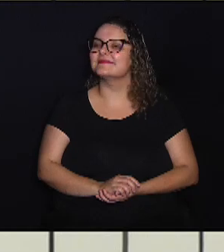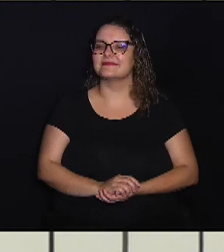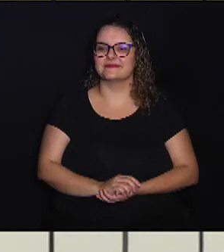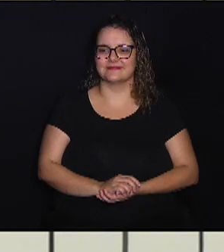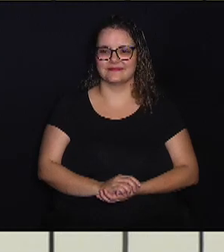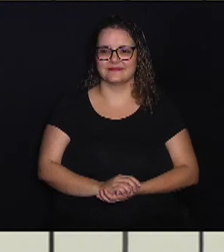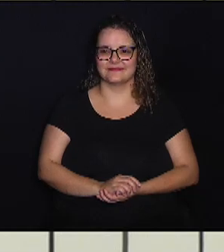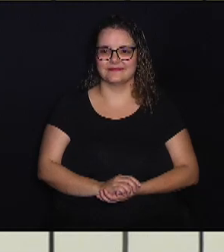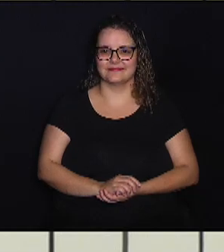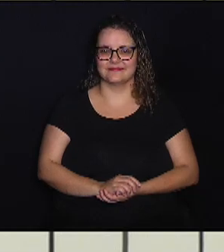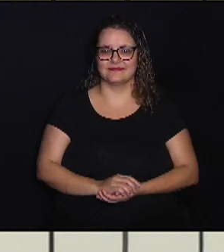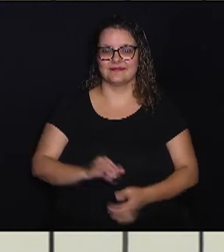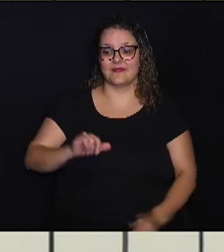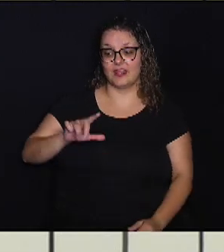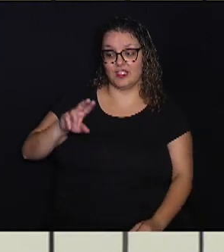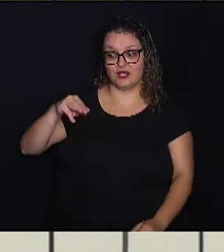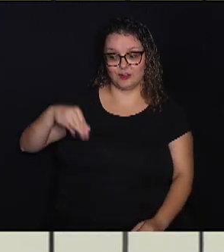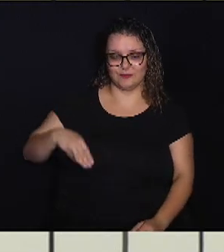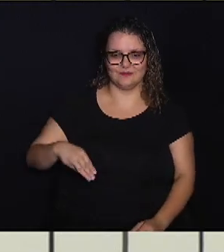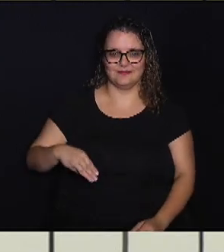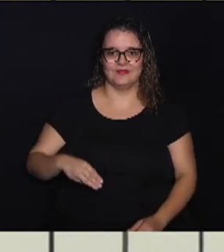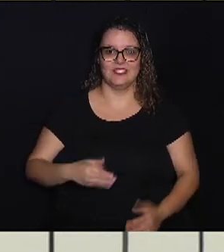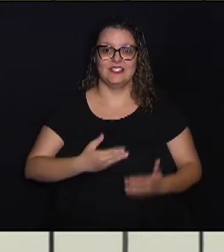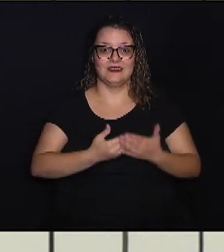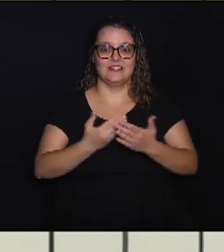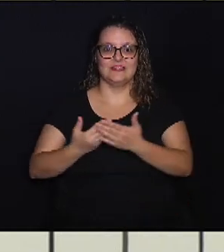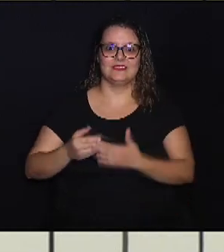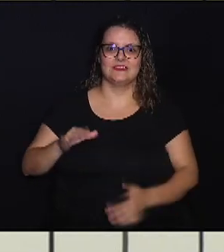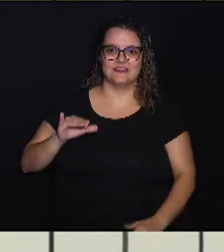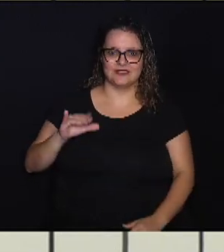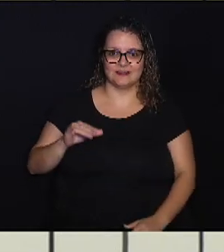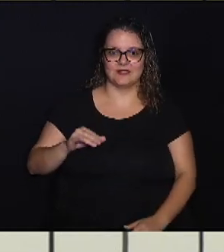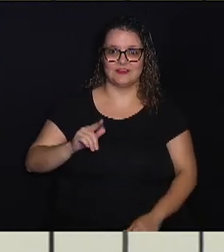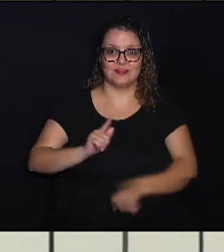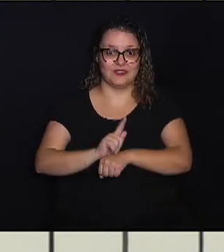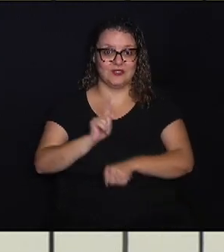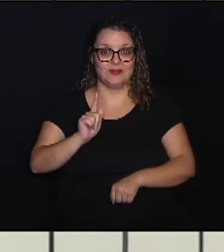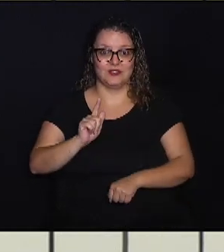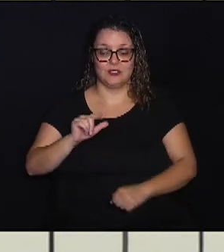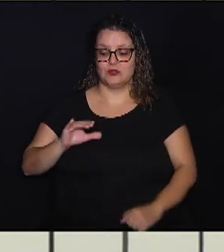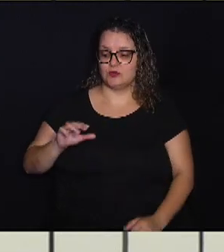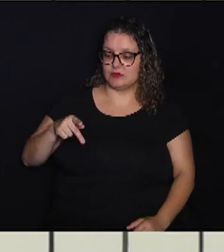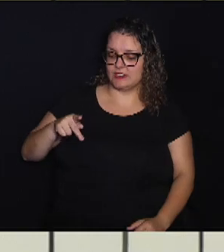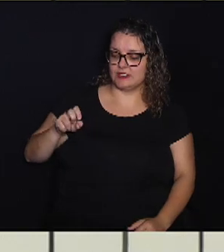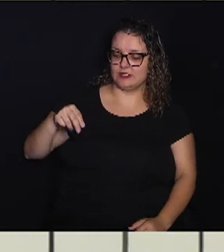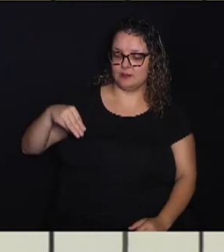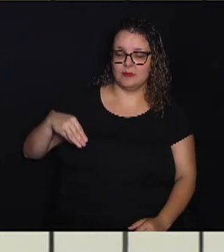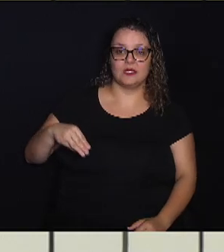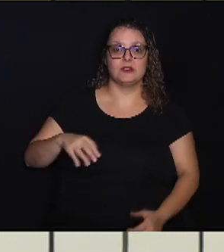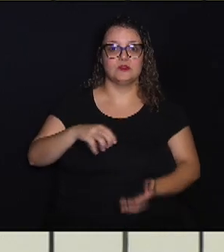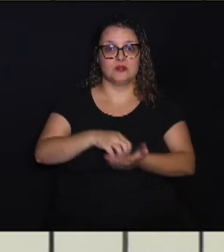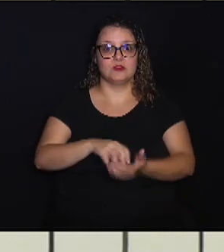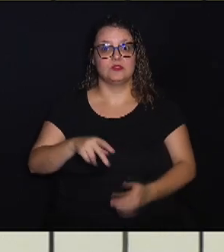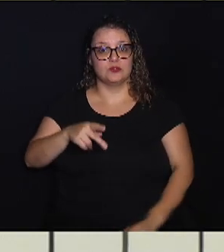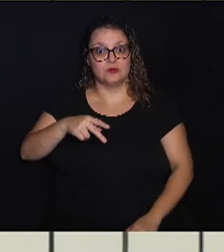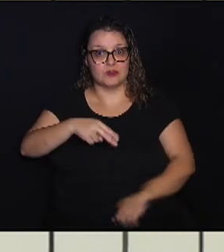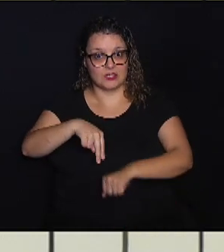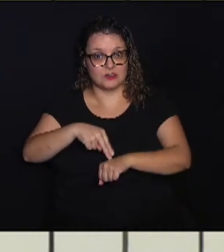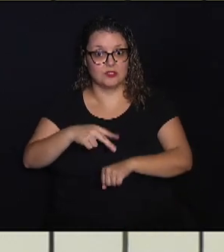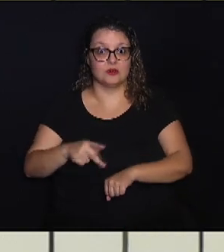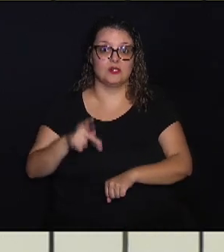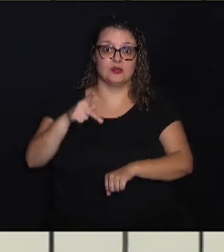A ILUM, a Escola de Ciência e Graduação do CNPEN, o Centro Nacional de Pesquisa em Energia e